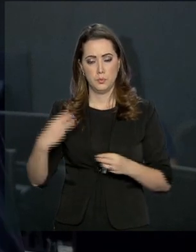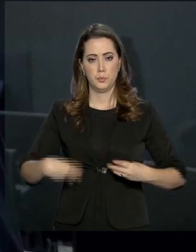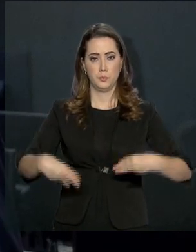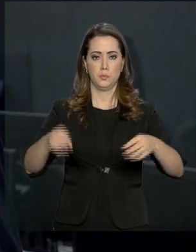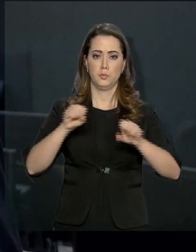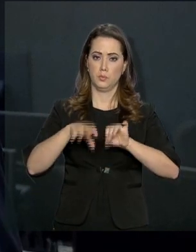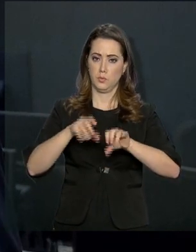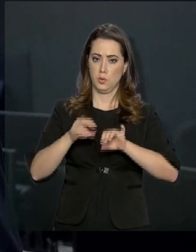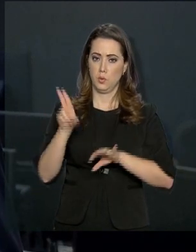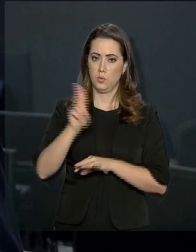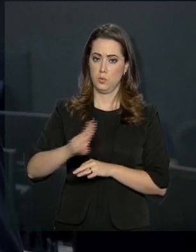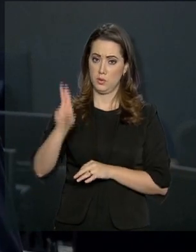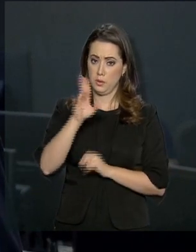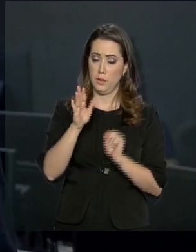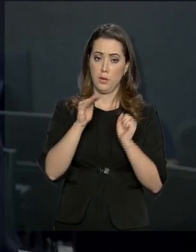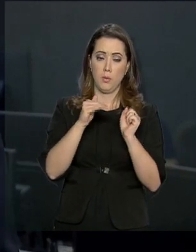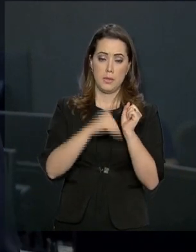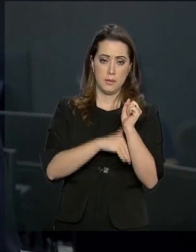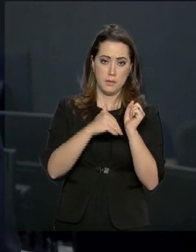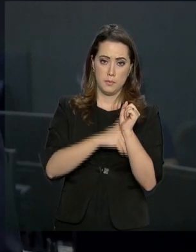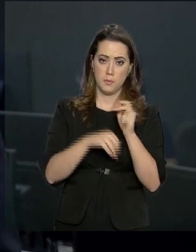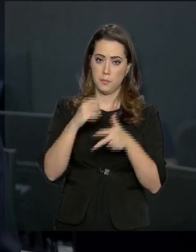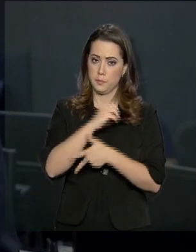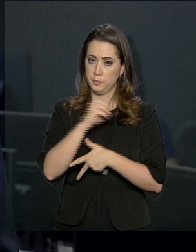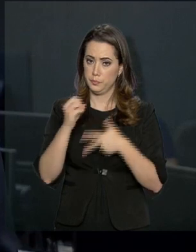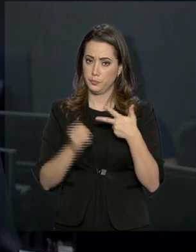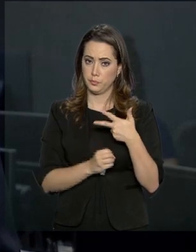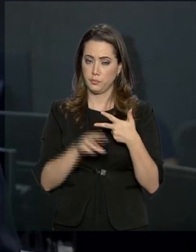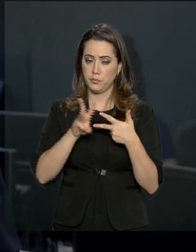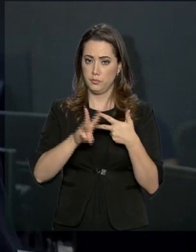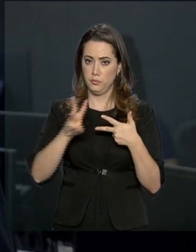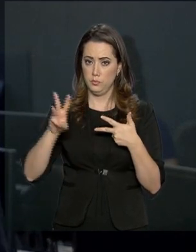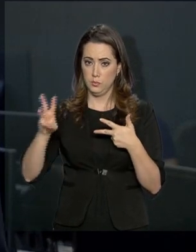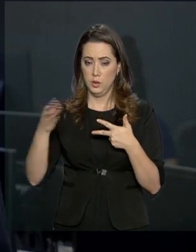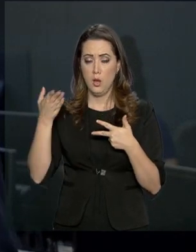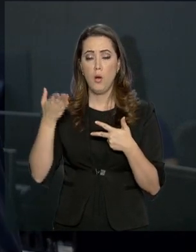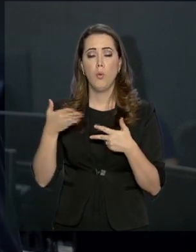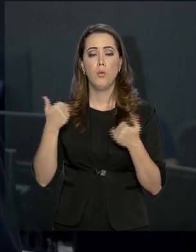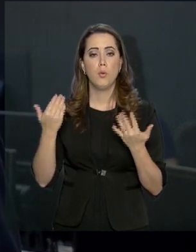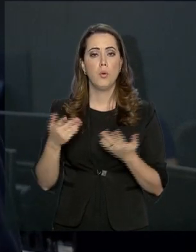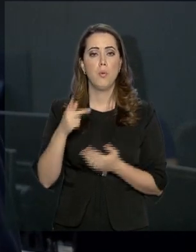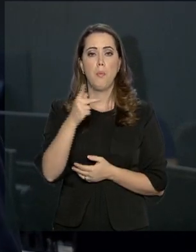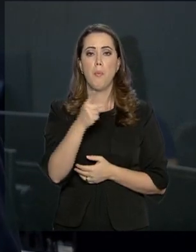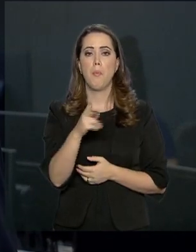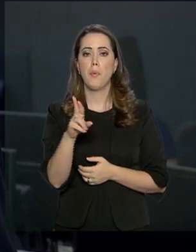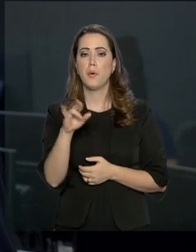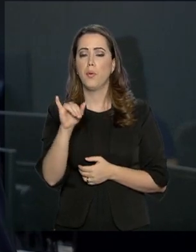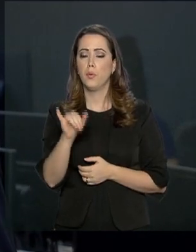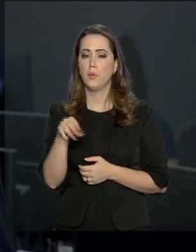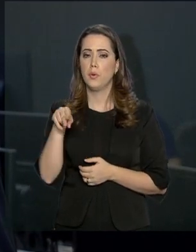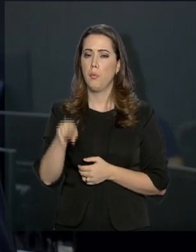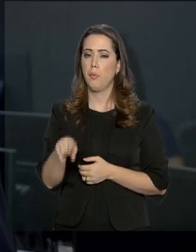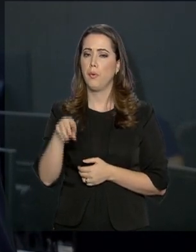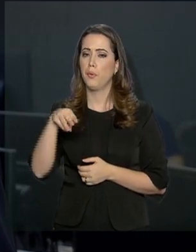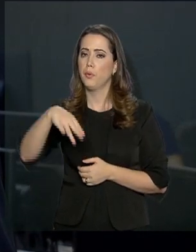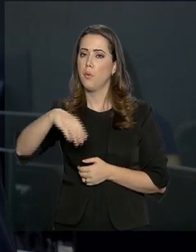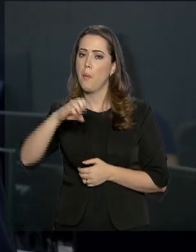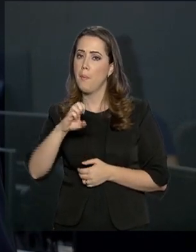utilizando a senha de inscrição no Enem. O endereço é siteprouni.mec.gov